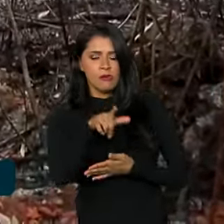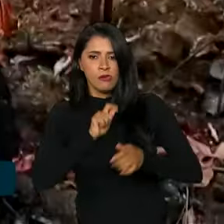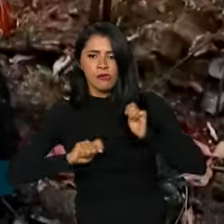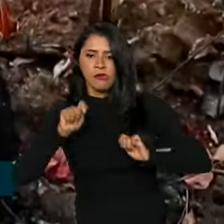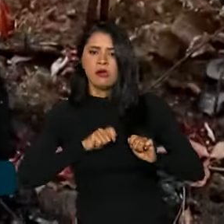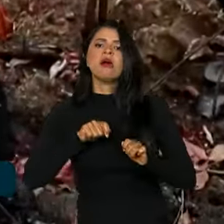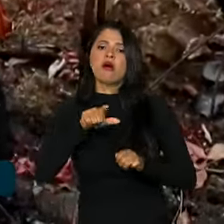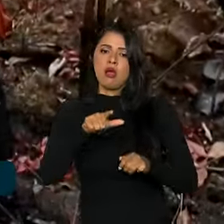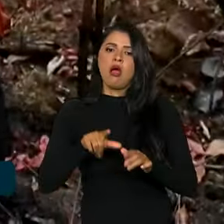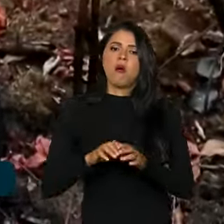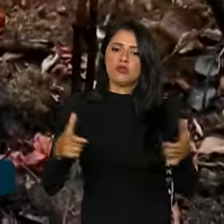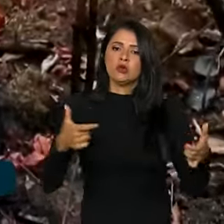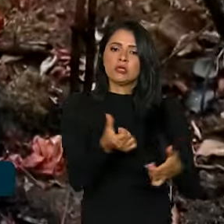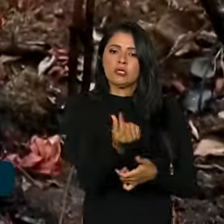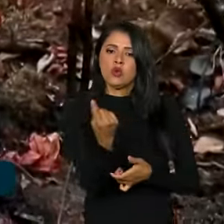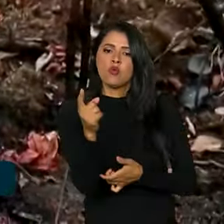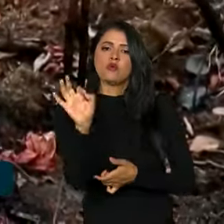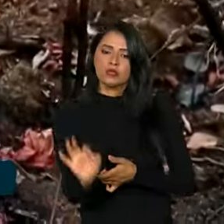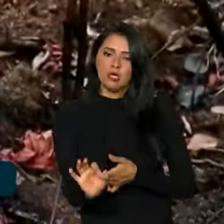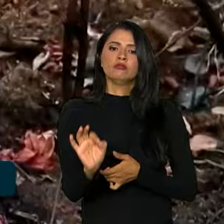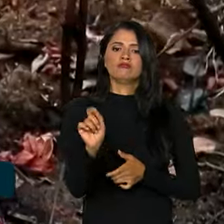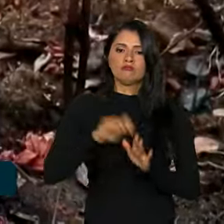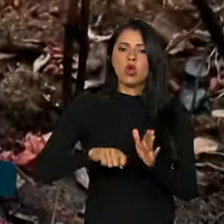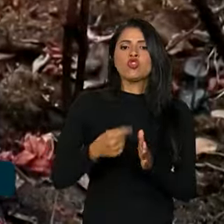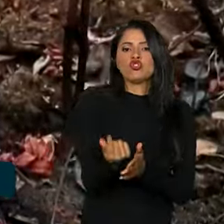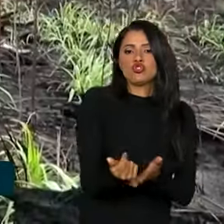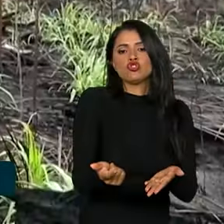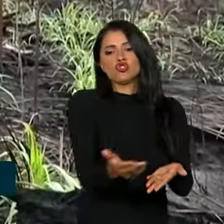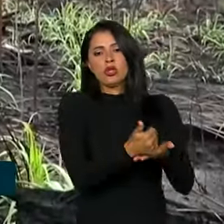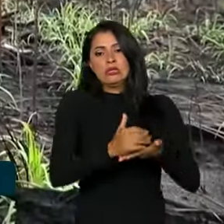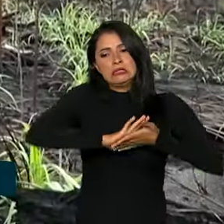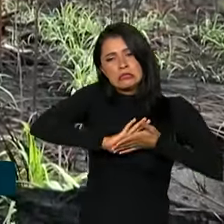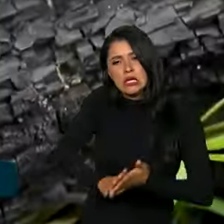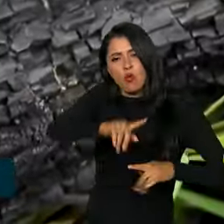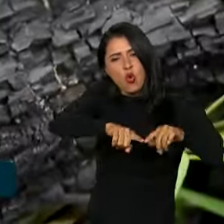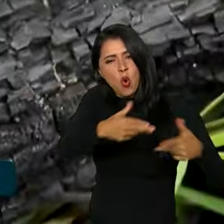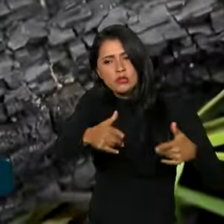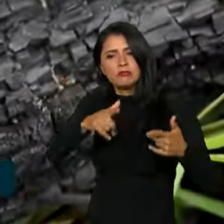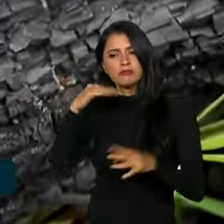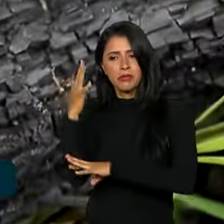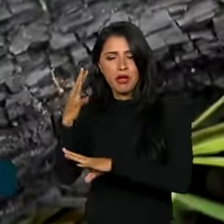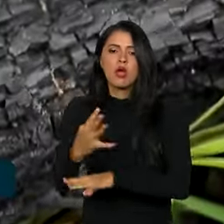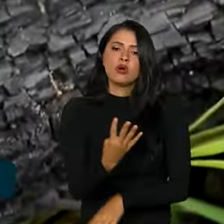61%, os embargos 31% e a destruição de equipamentos 41%.